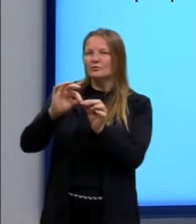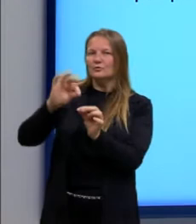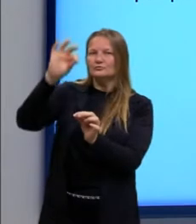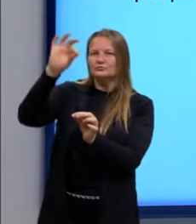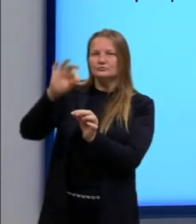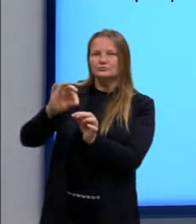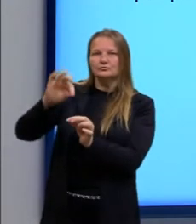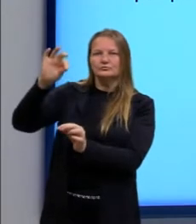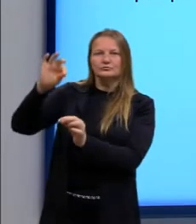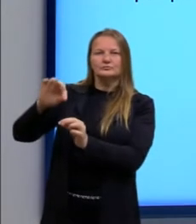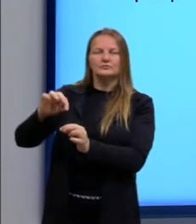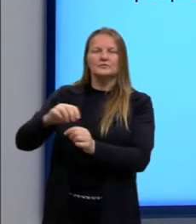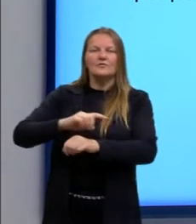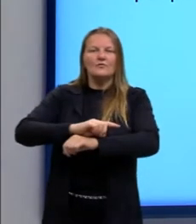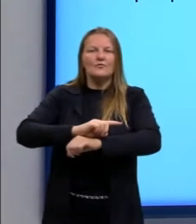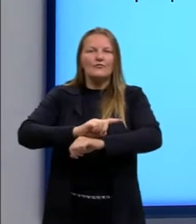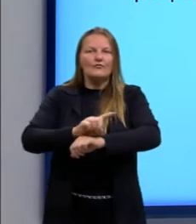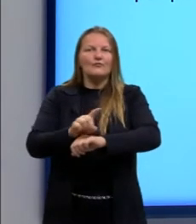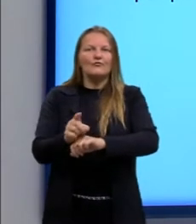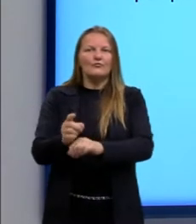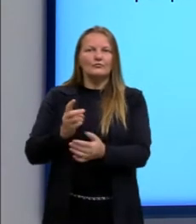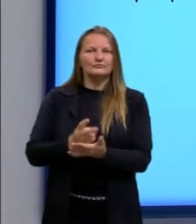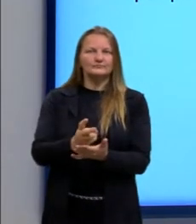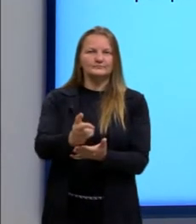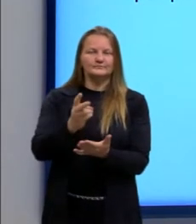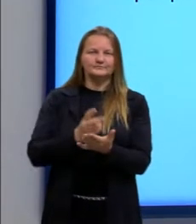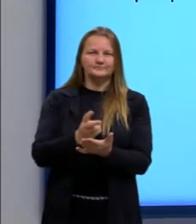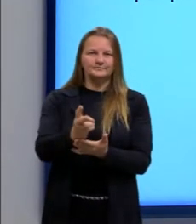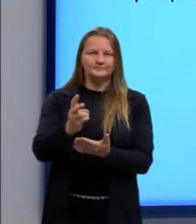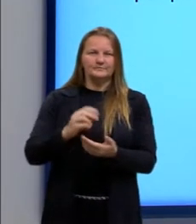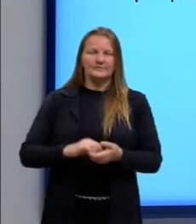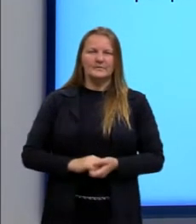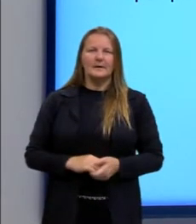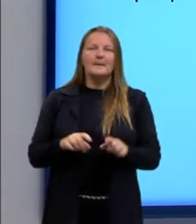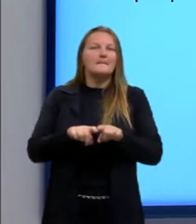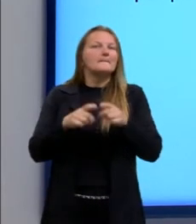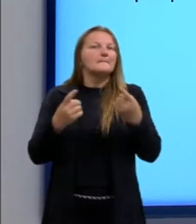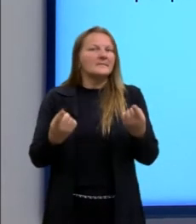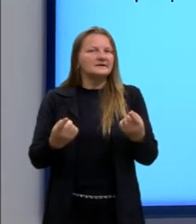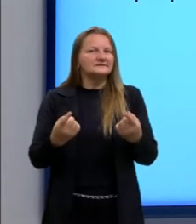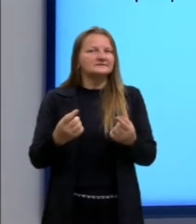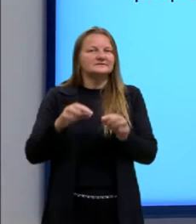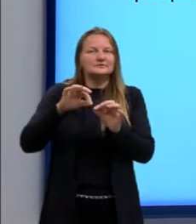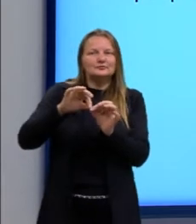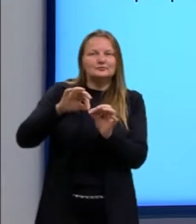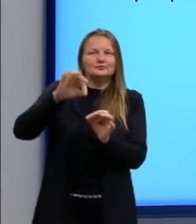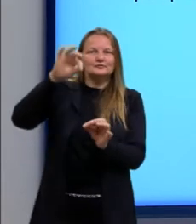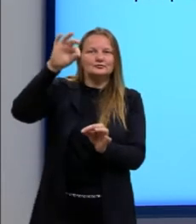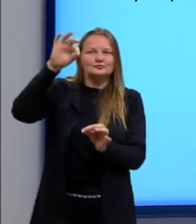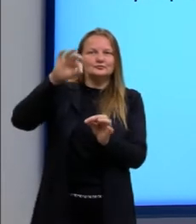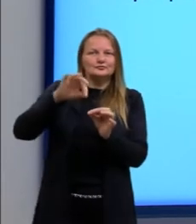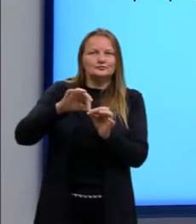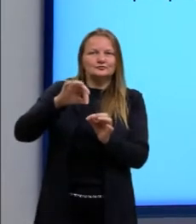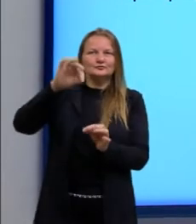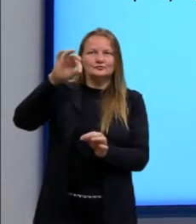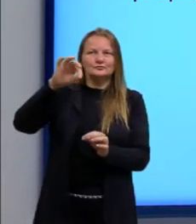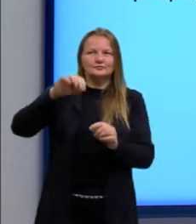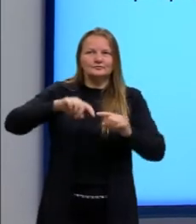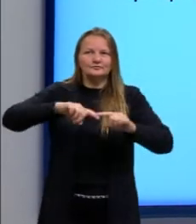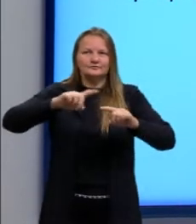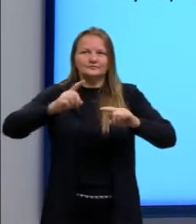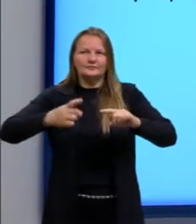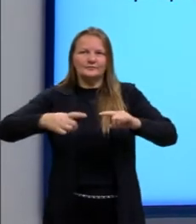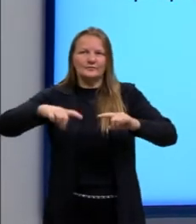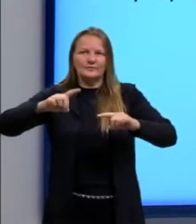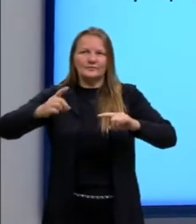velocidade vai ser constante, tá? Mas de comprimentos diferentes, então aqui que tem a diferença